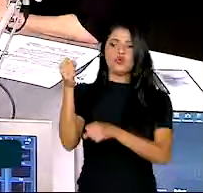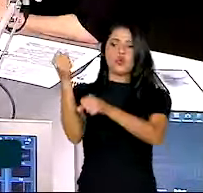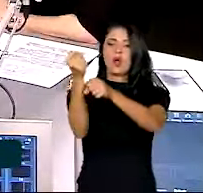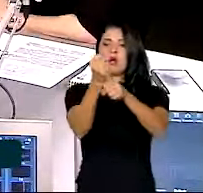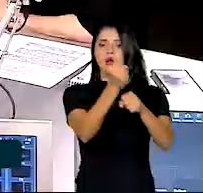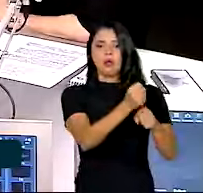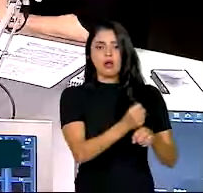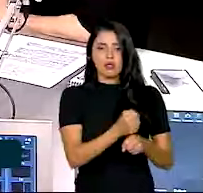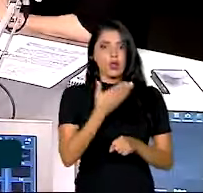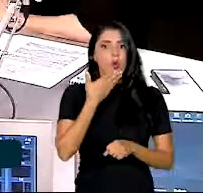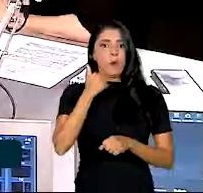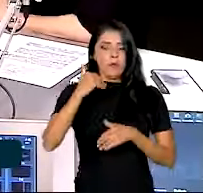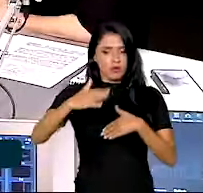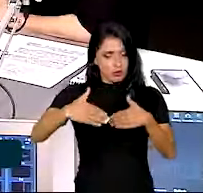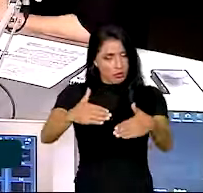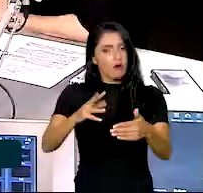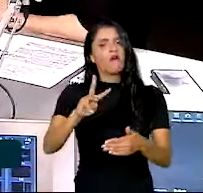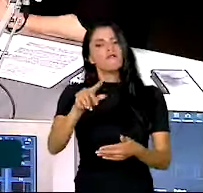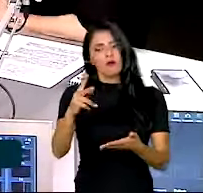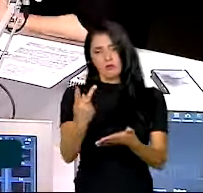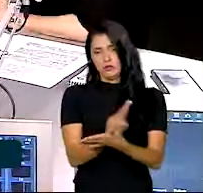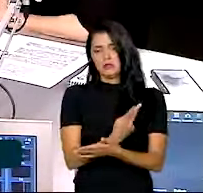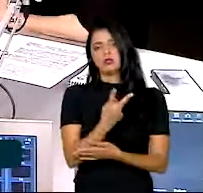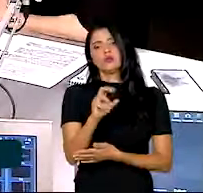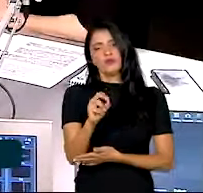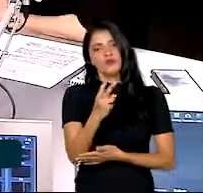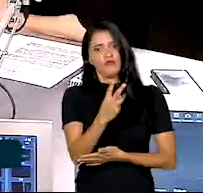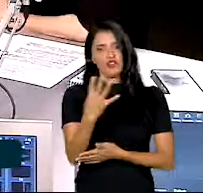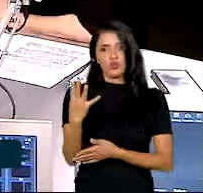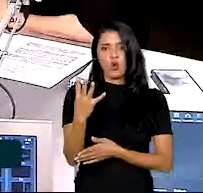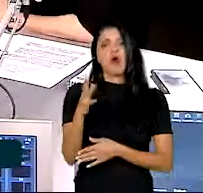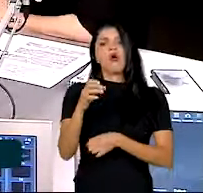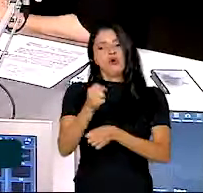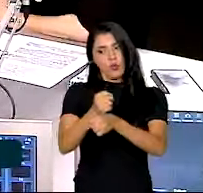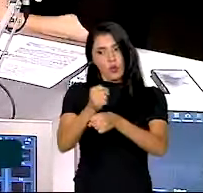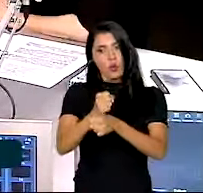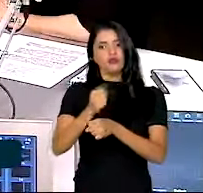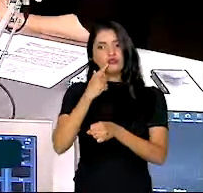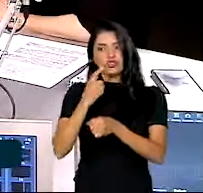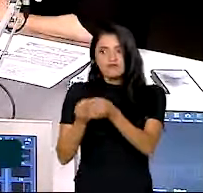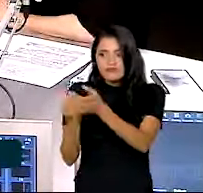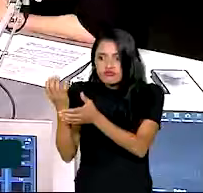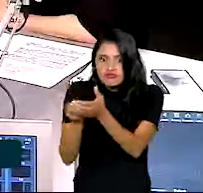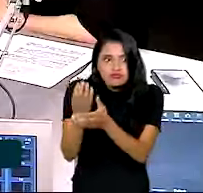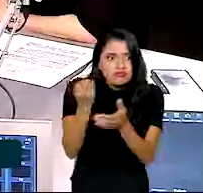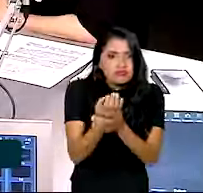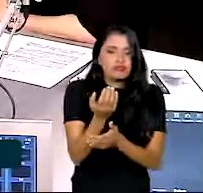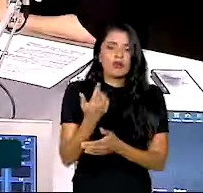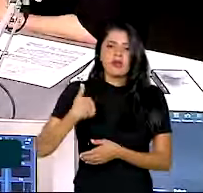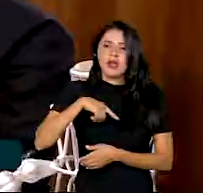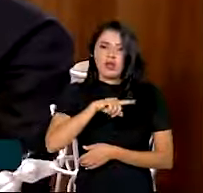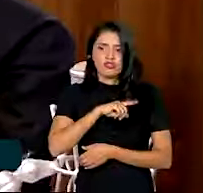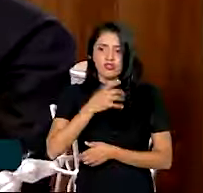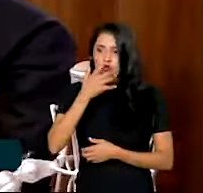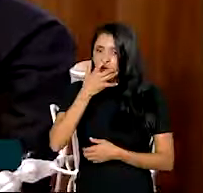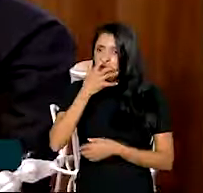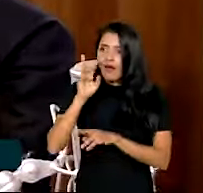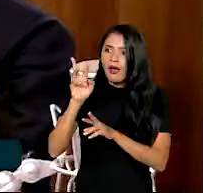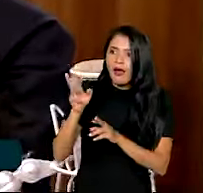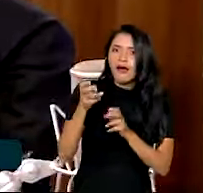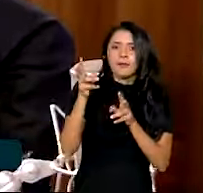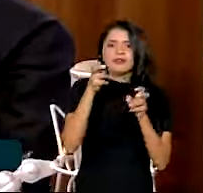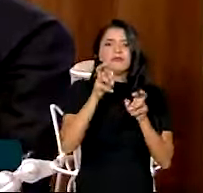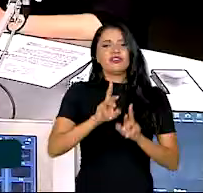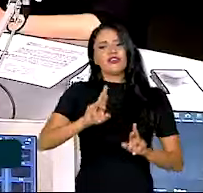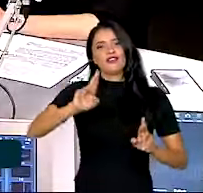melhor ainda está por vir. E 2024 vai ser o ano da colheita, a gente vai começar a sentir a diferença